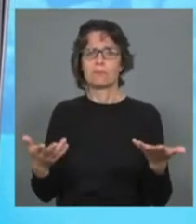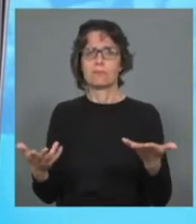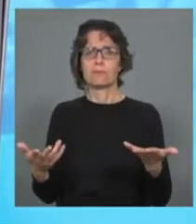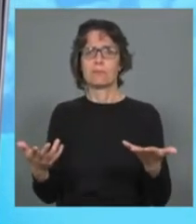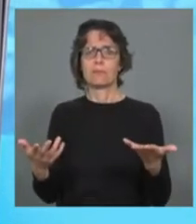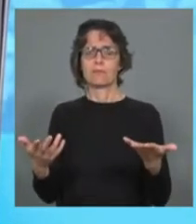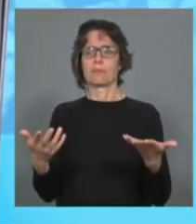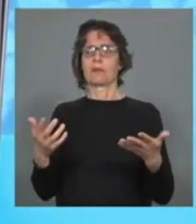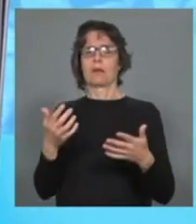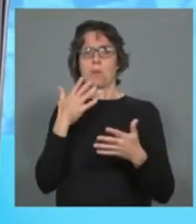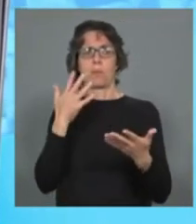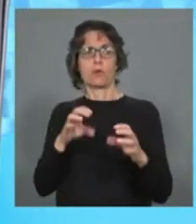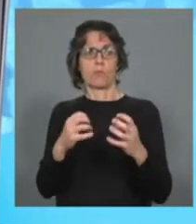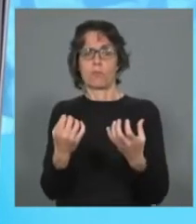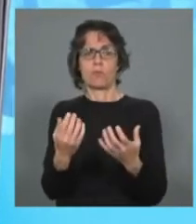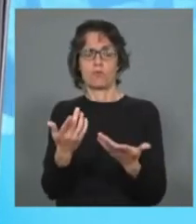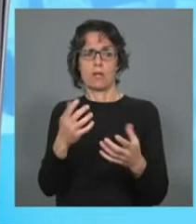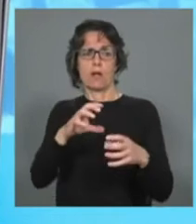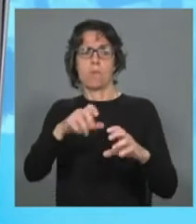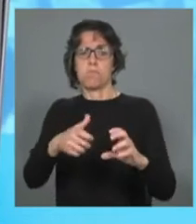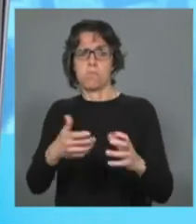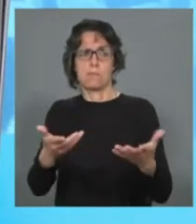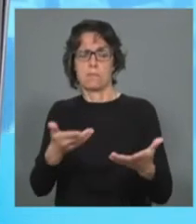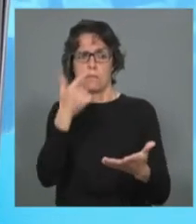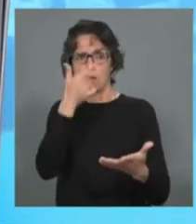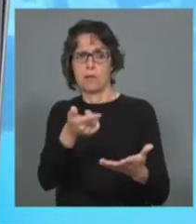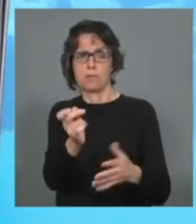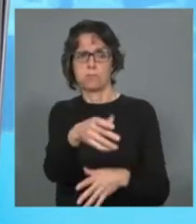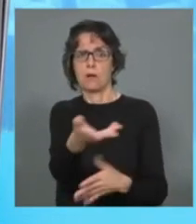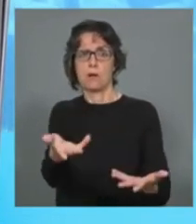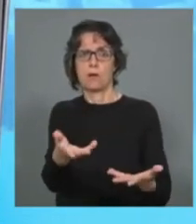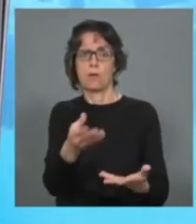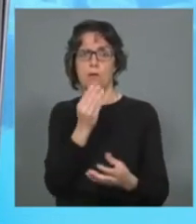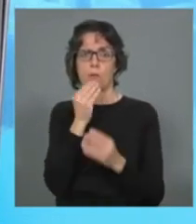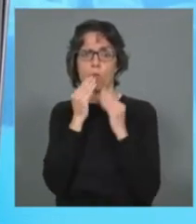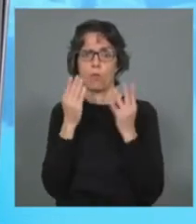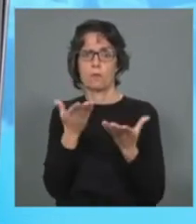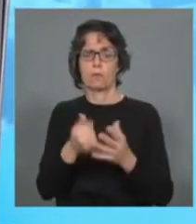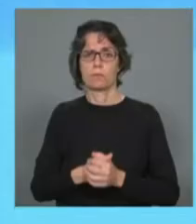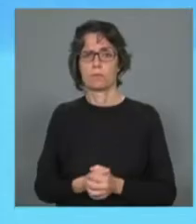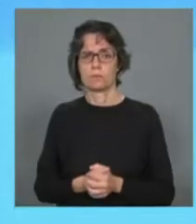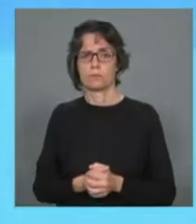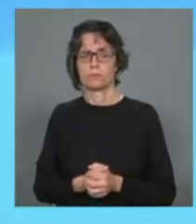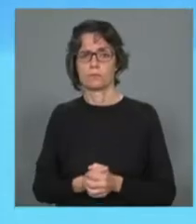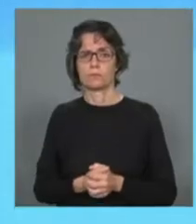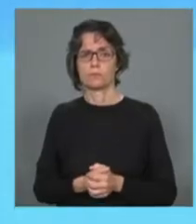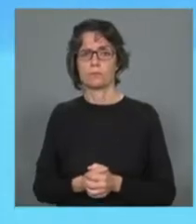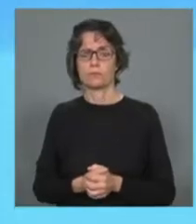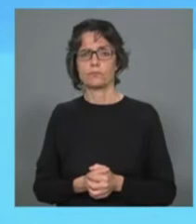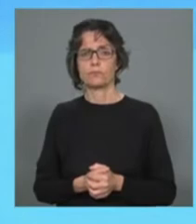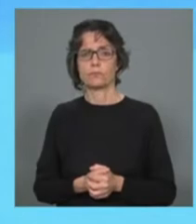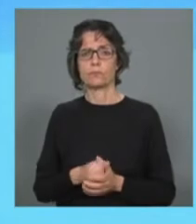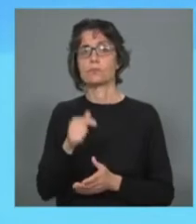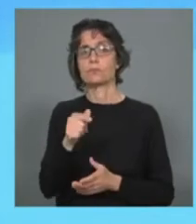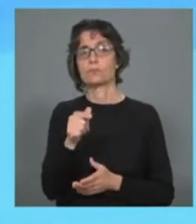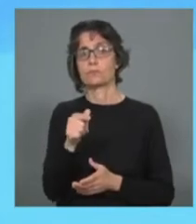sociedade em colapso, que no fundo é o que está a acontecer neste momento no Líbano. E essa é a palavra que mais define a situação do